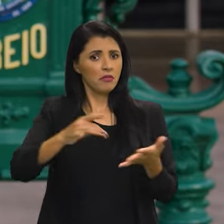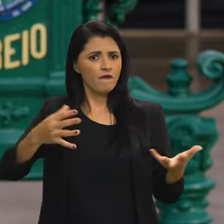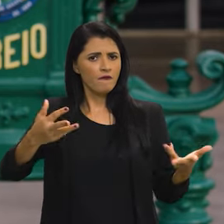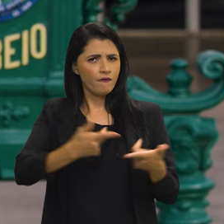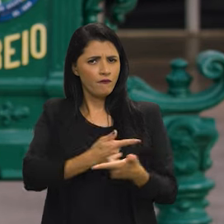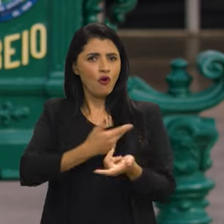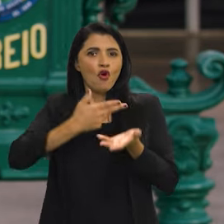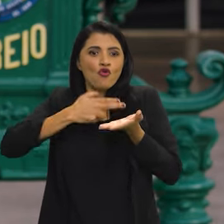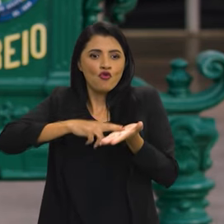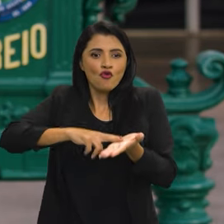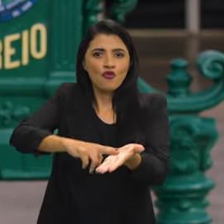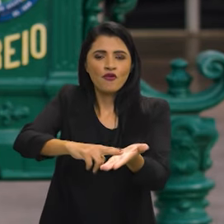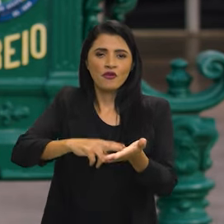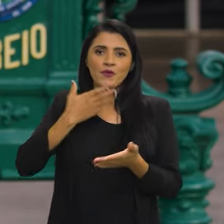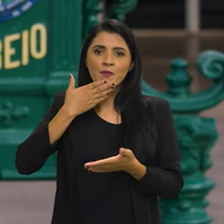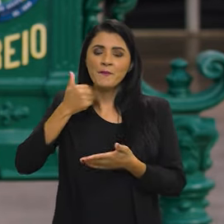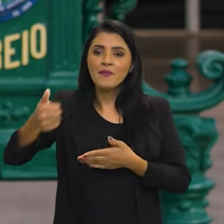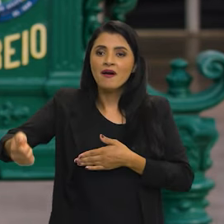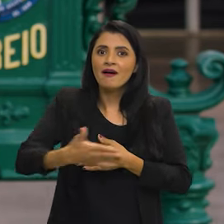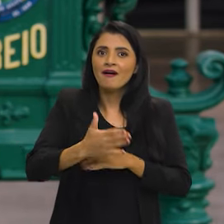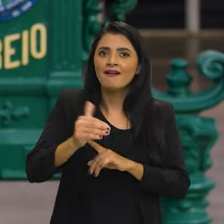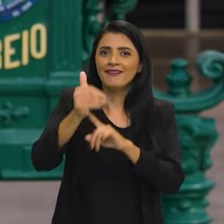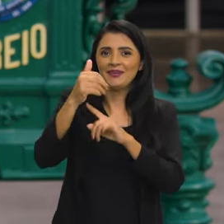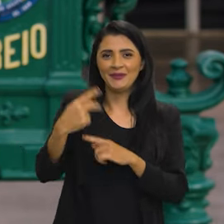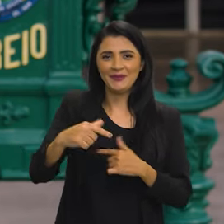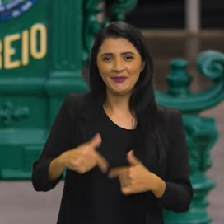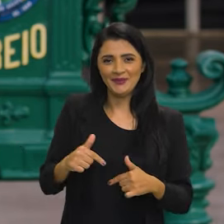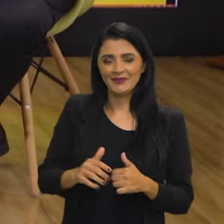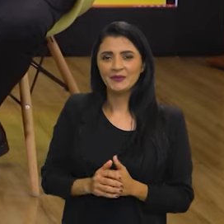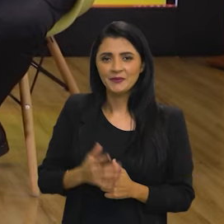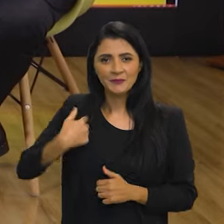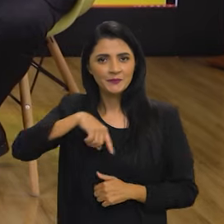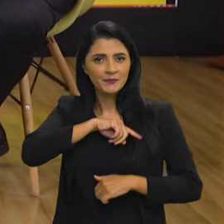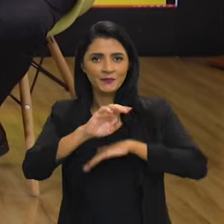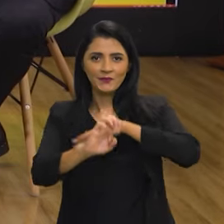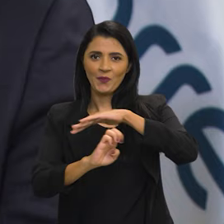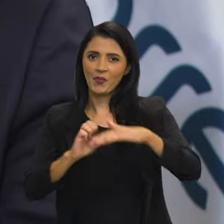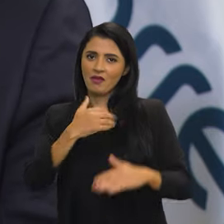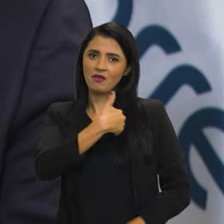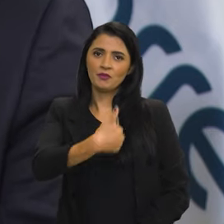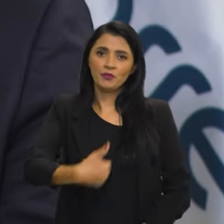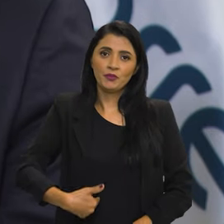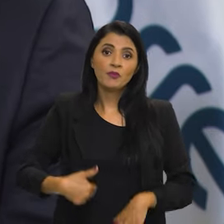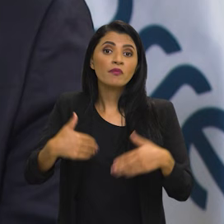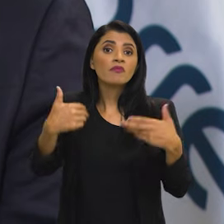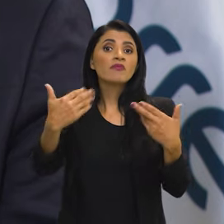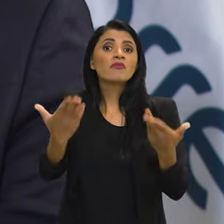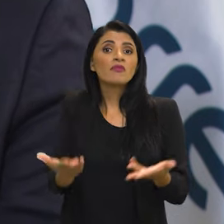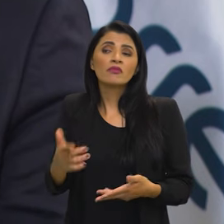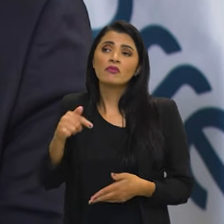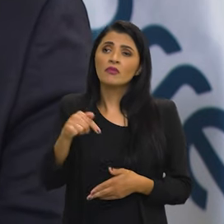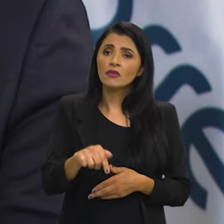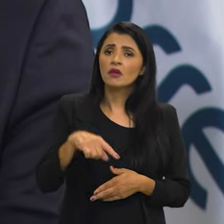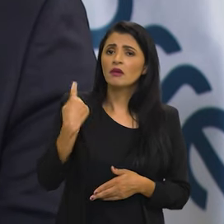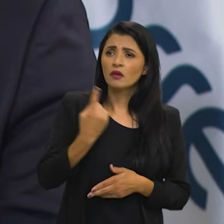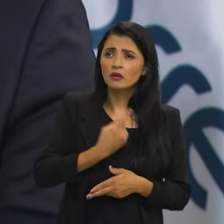excelência, os Correios buscaram modernizar suas operações. Nós somos uma empresa pública, então, aqui,